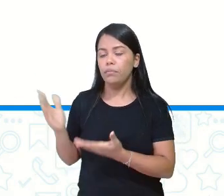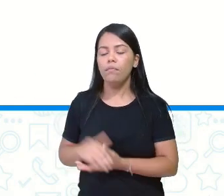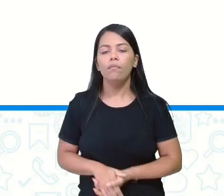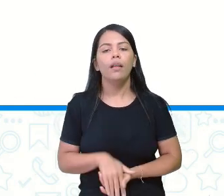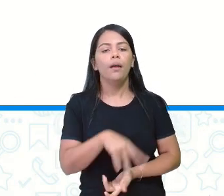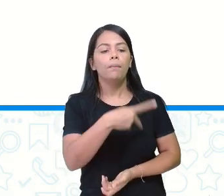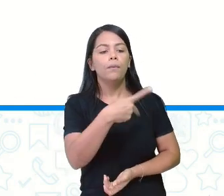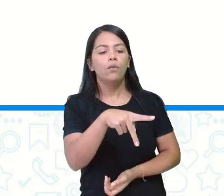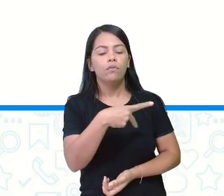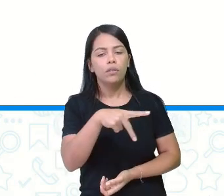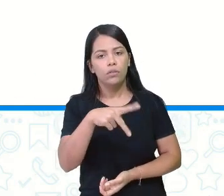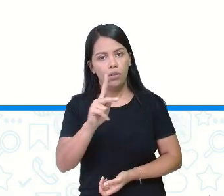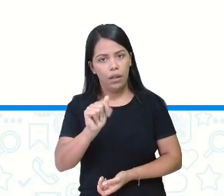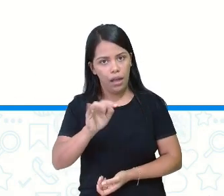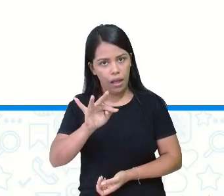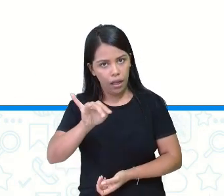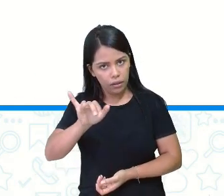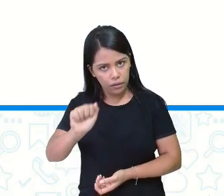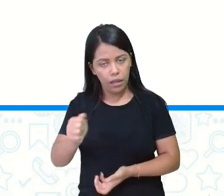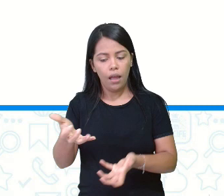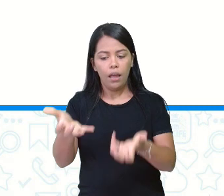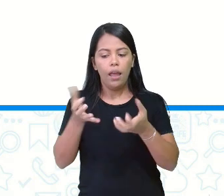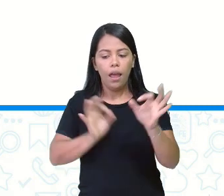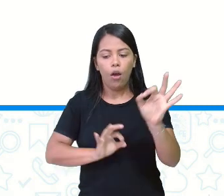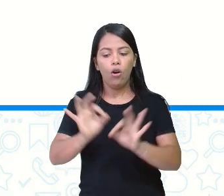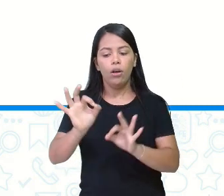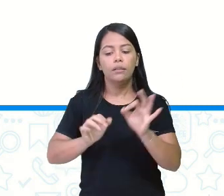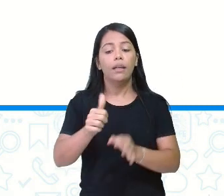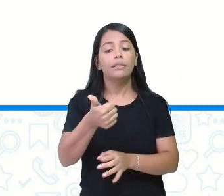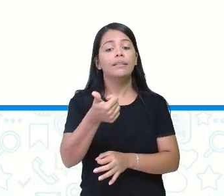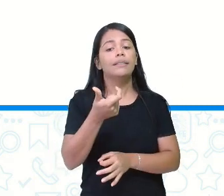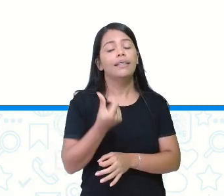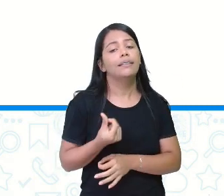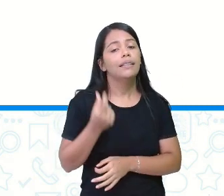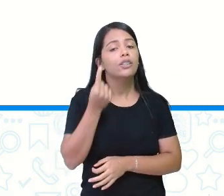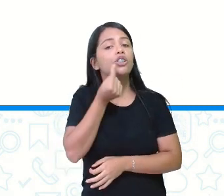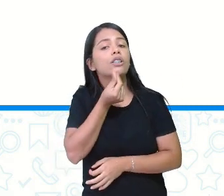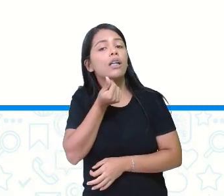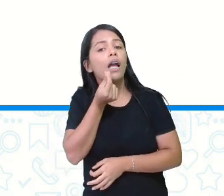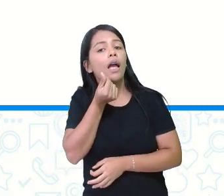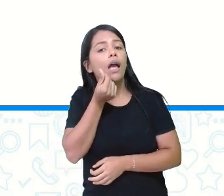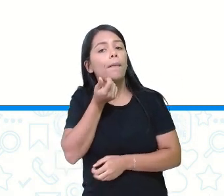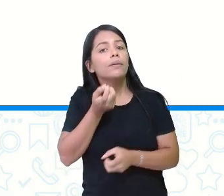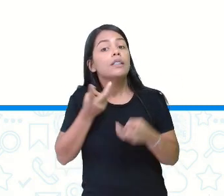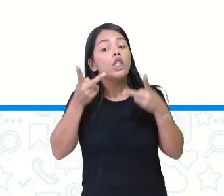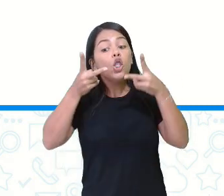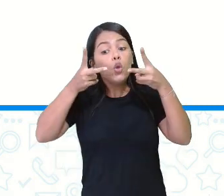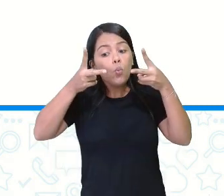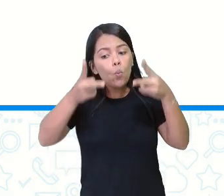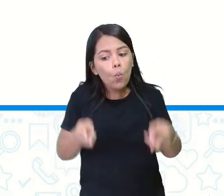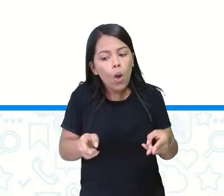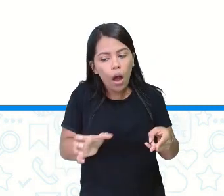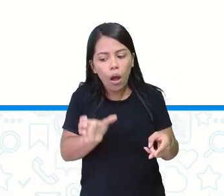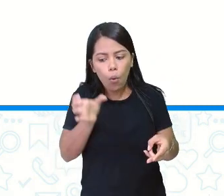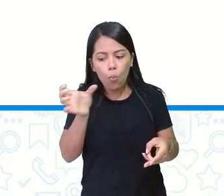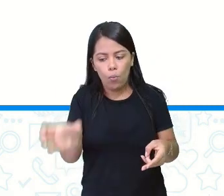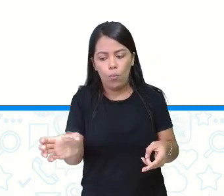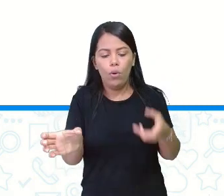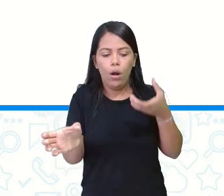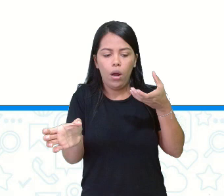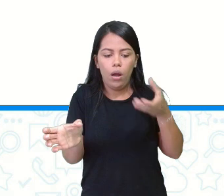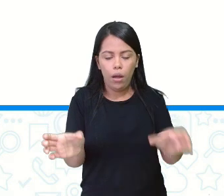Kátia quer organizar seus 16 lápis igualmente em dois